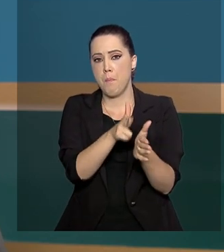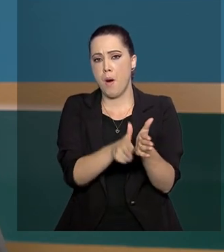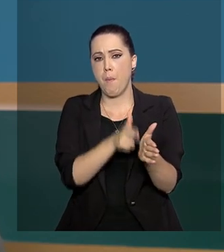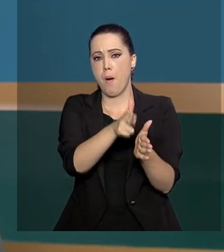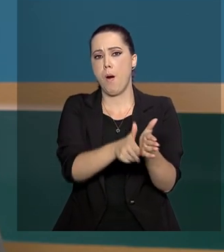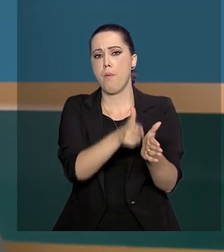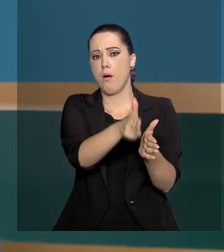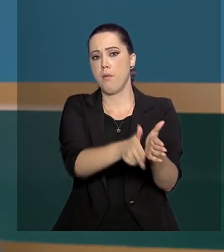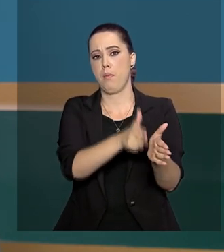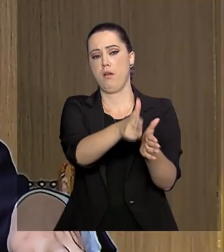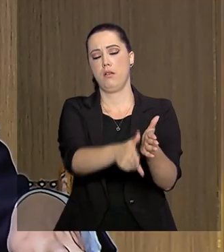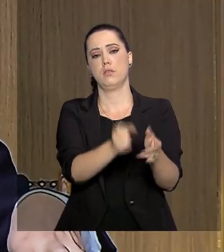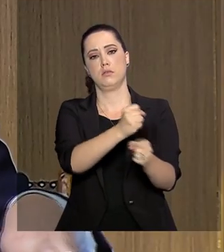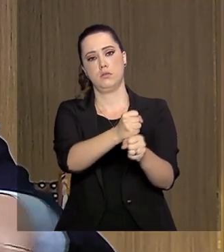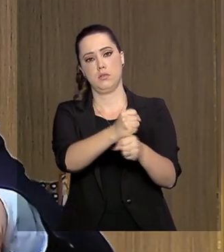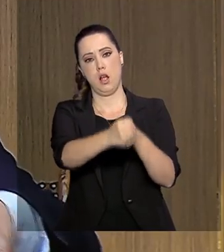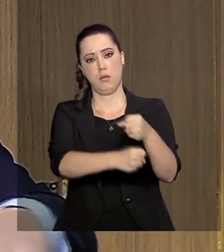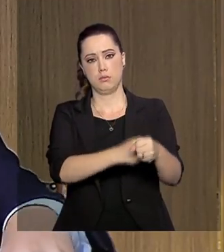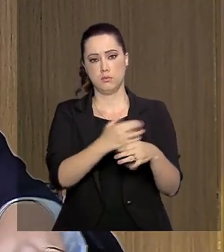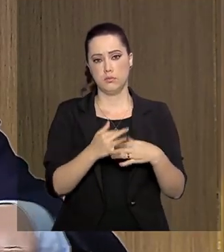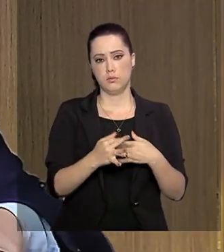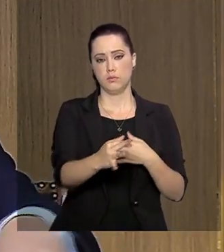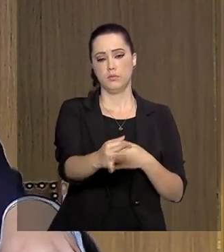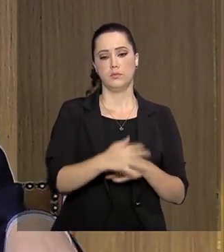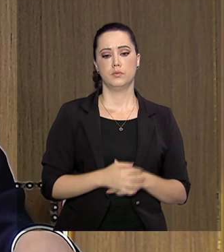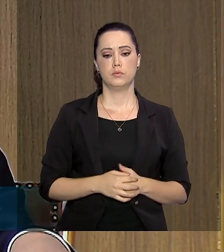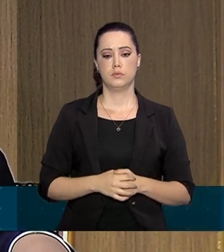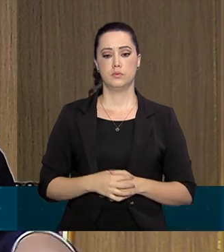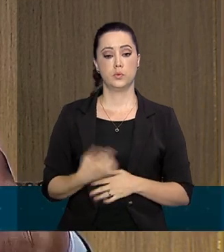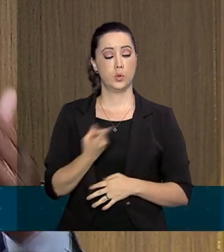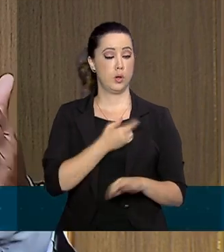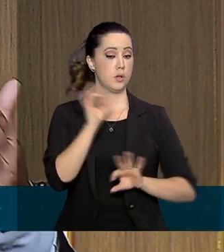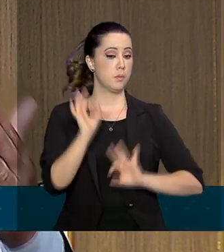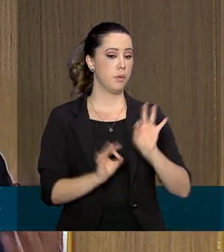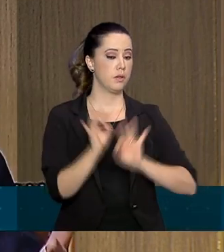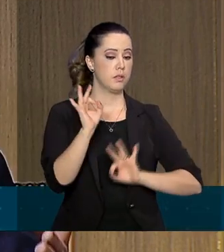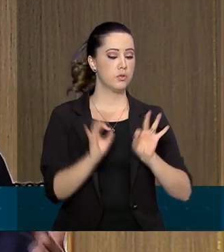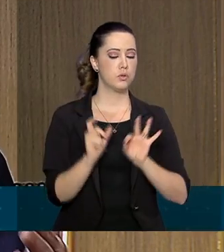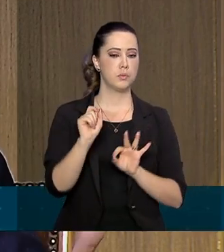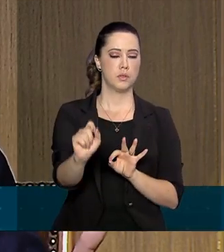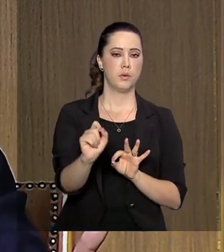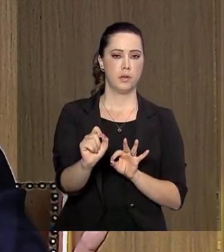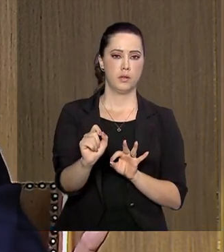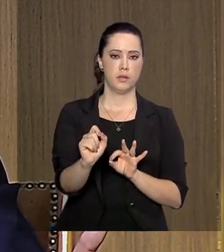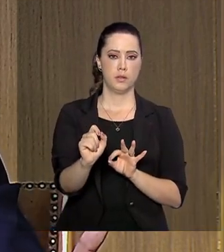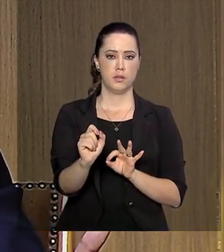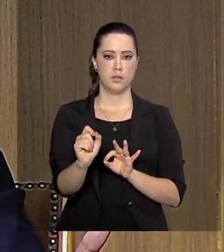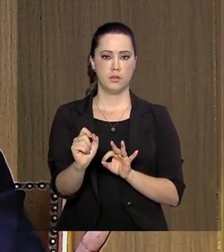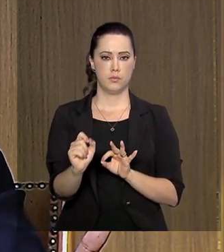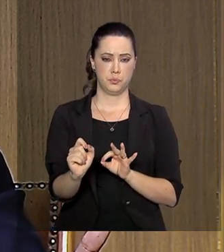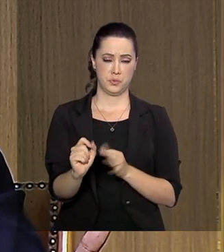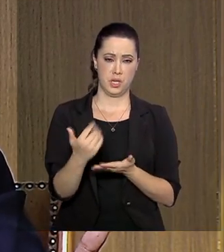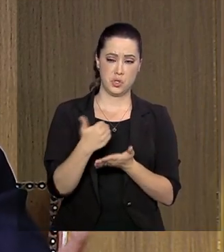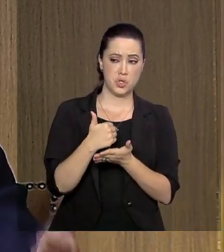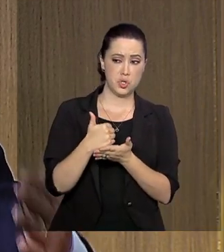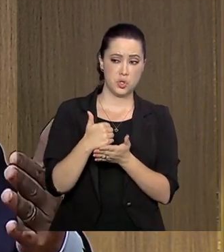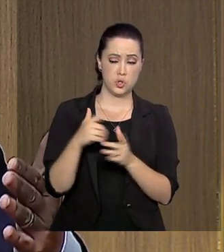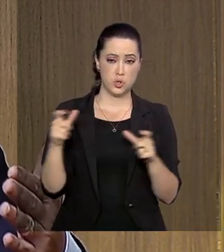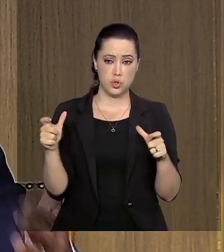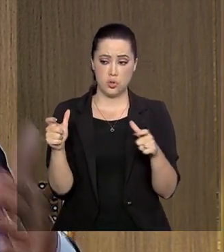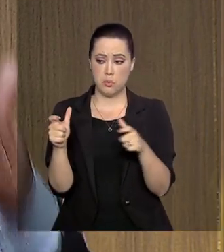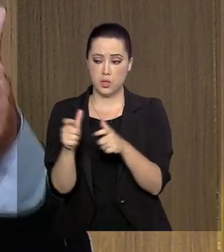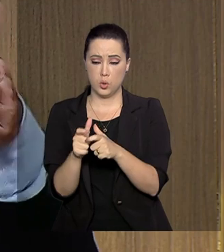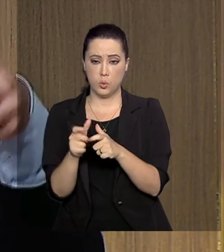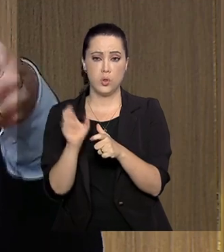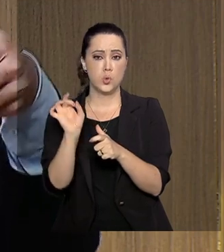nos próximos anos. O que nós planejamos, a gente tira a participação do modo de transporte